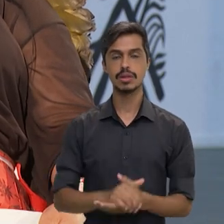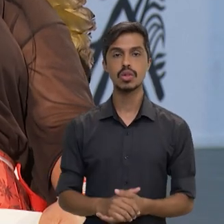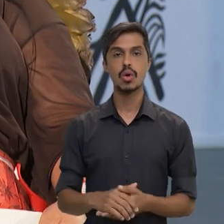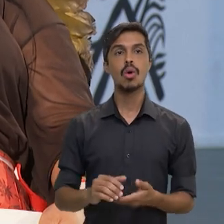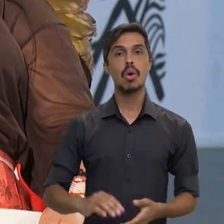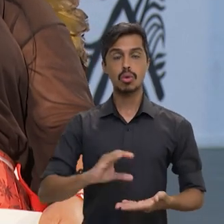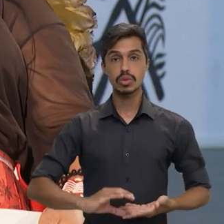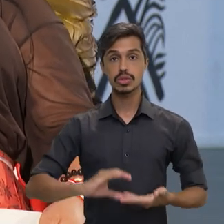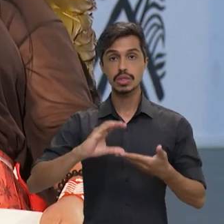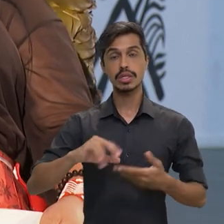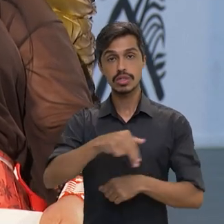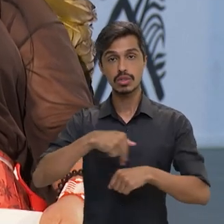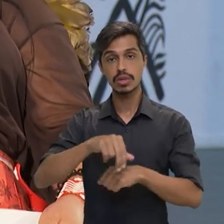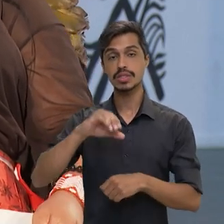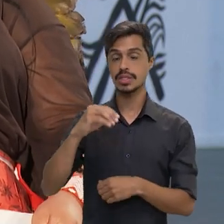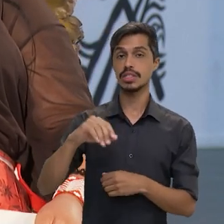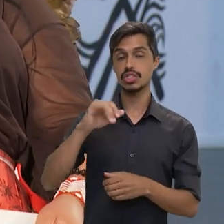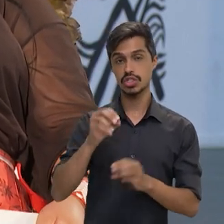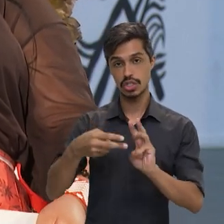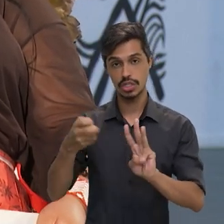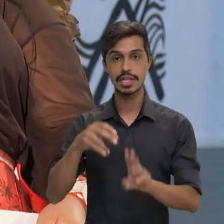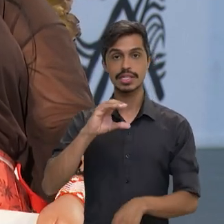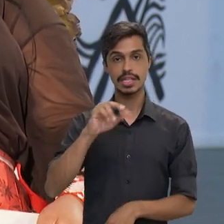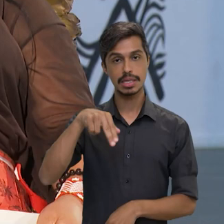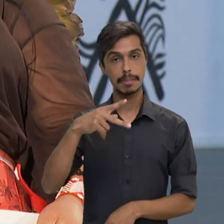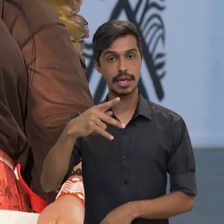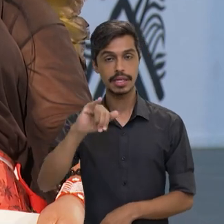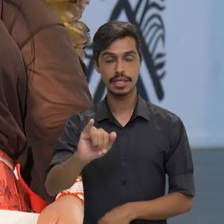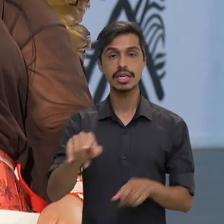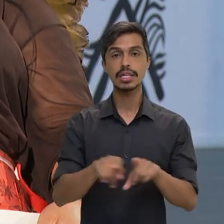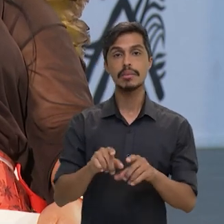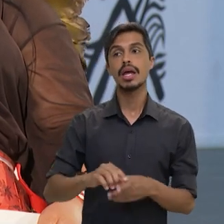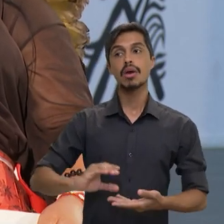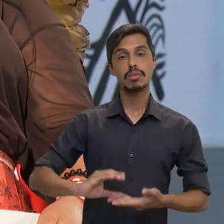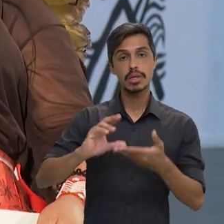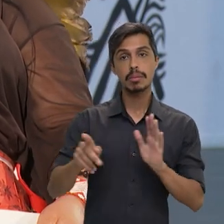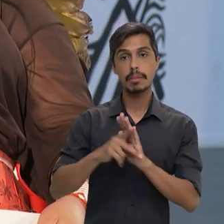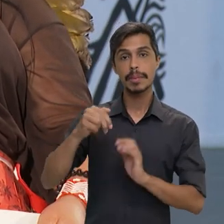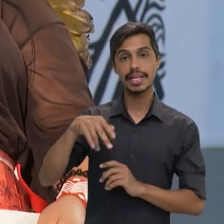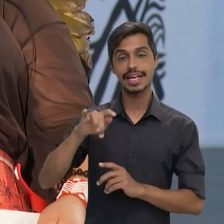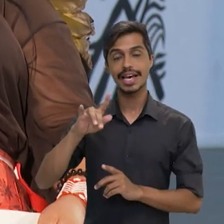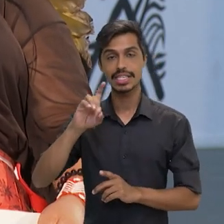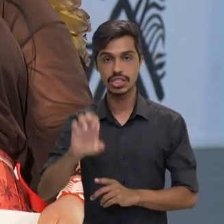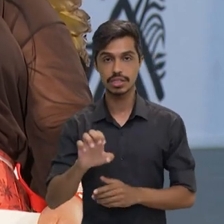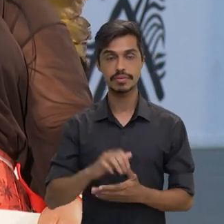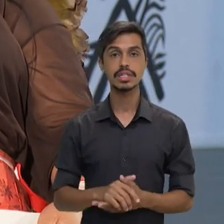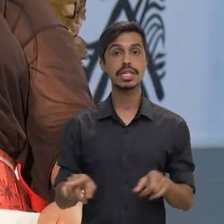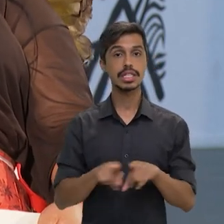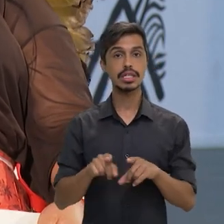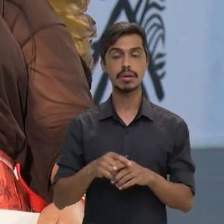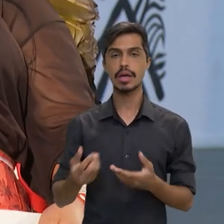Conselho Nacional de Política Indigenista, que é o CNPI, como a retomada do Comitê Gestor da Penegate e